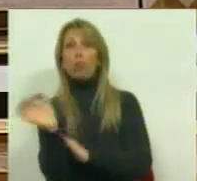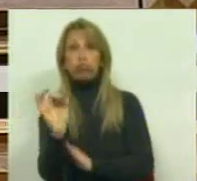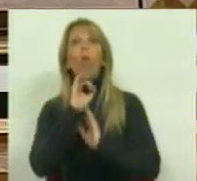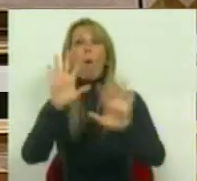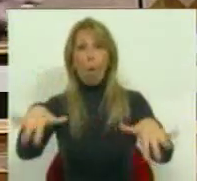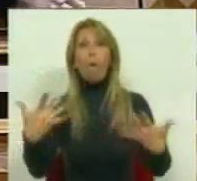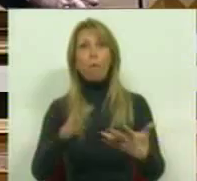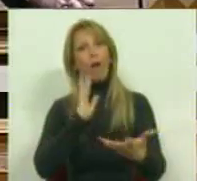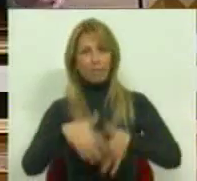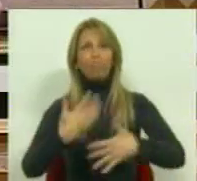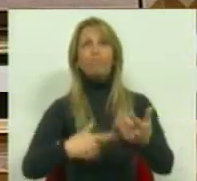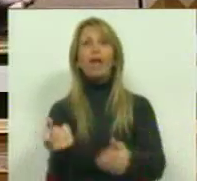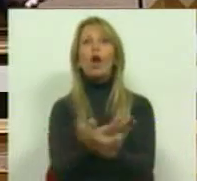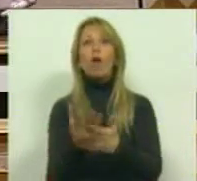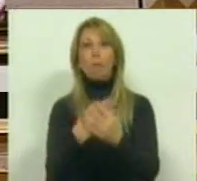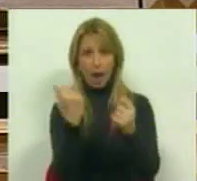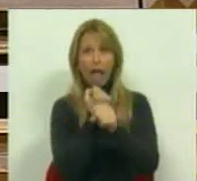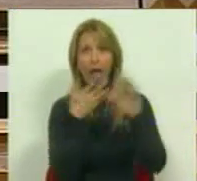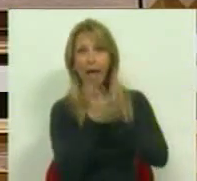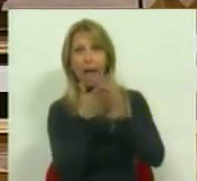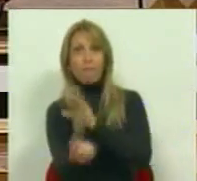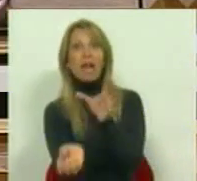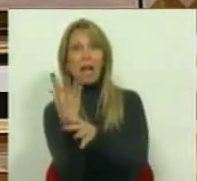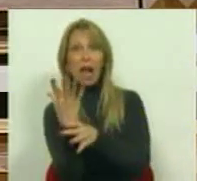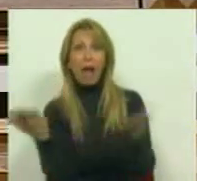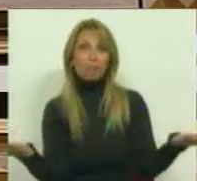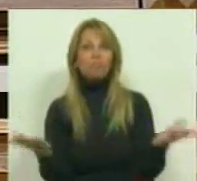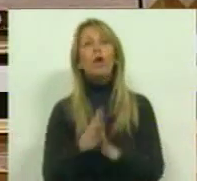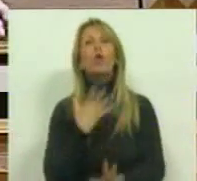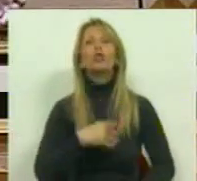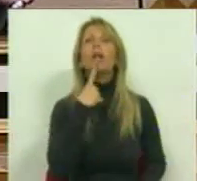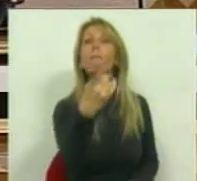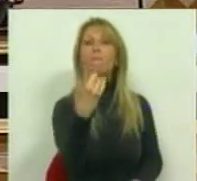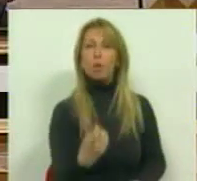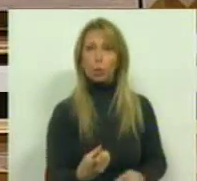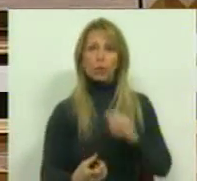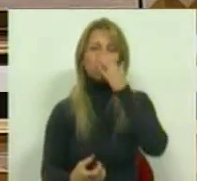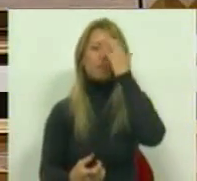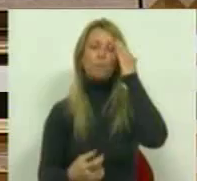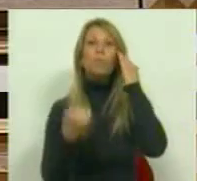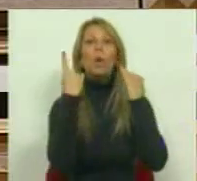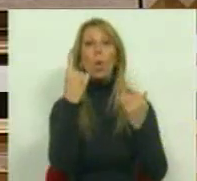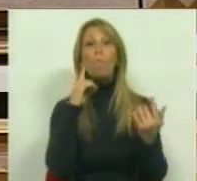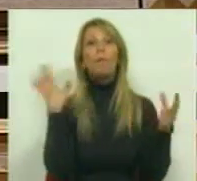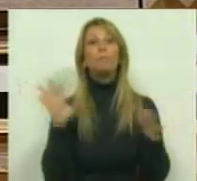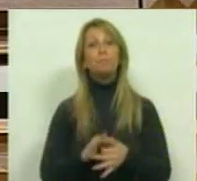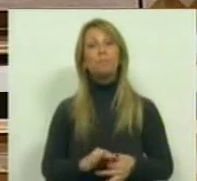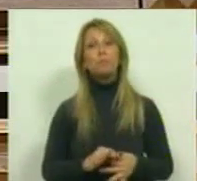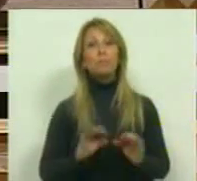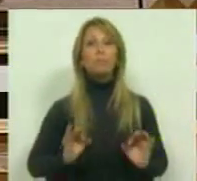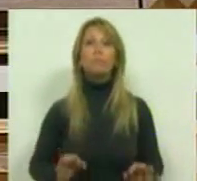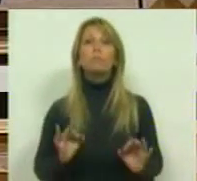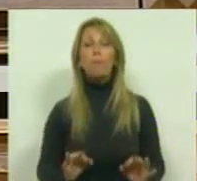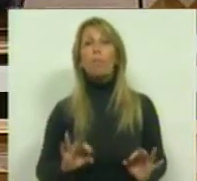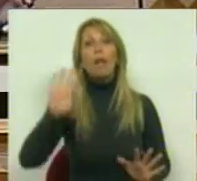criar emprego, eu gostaria de lhe colocar algumas perguntas. Uma delas tem a ver exatamente